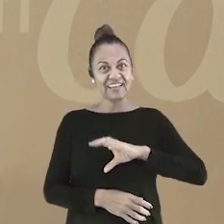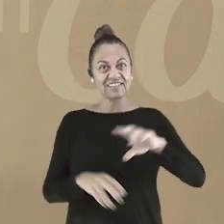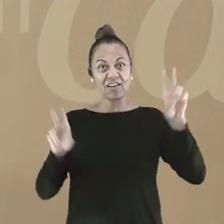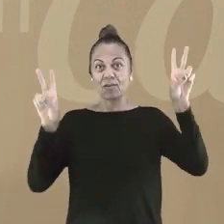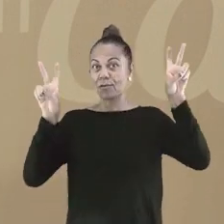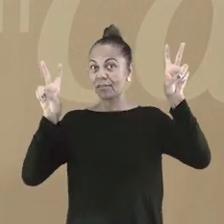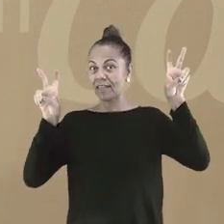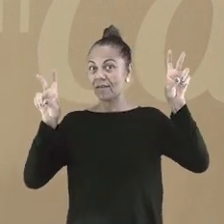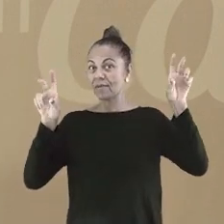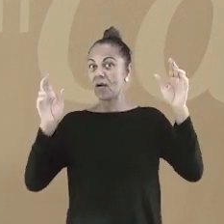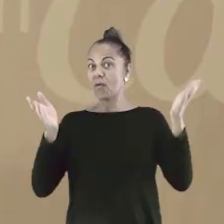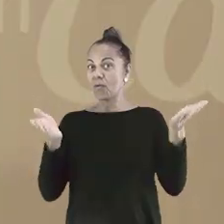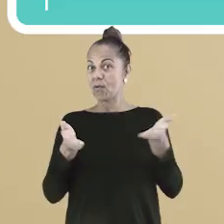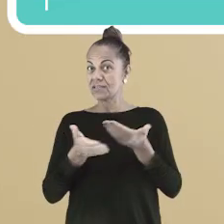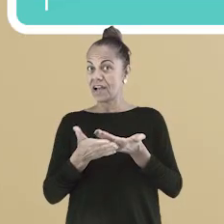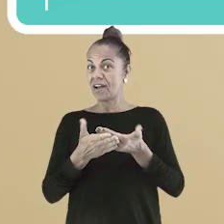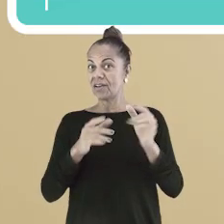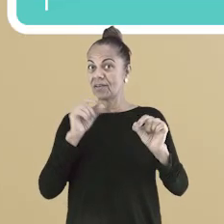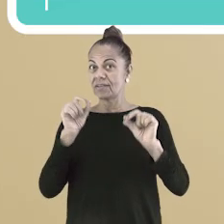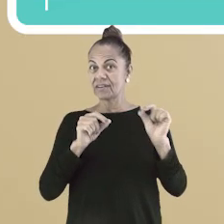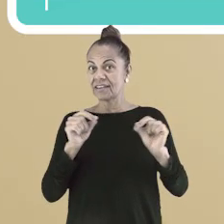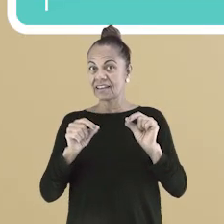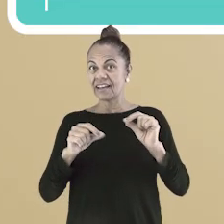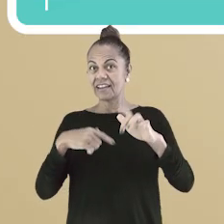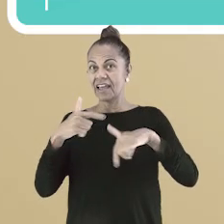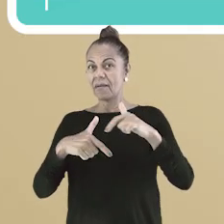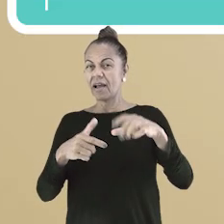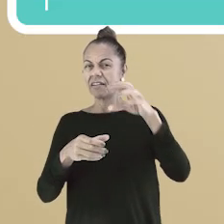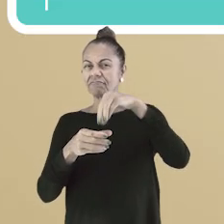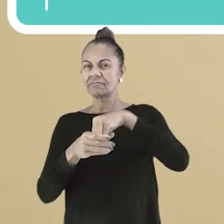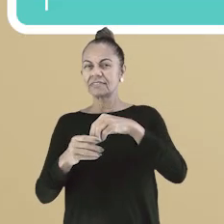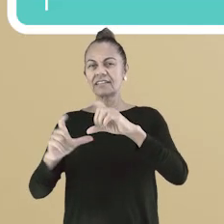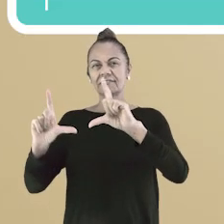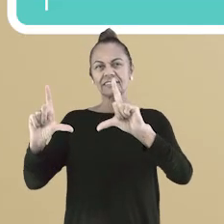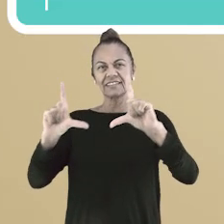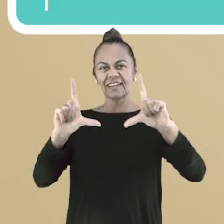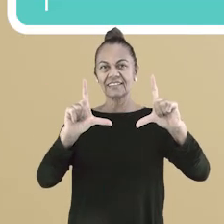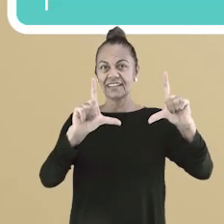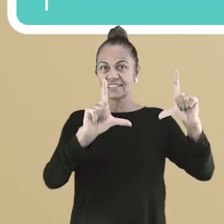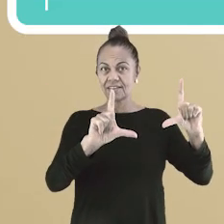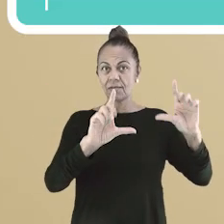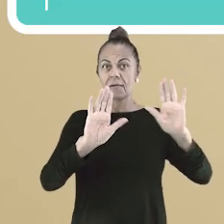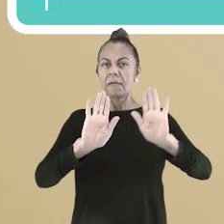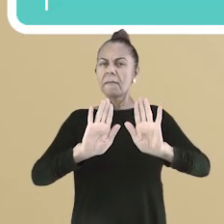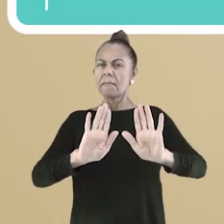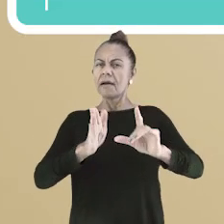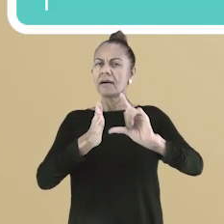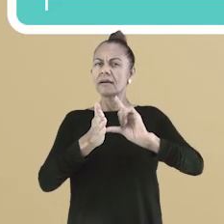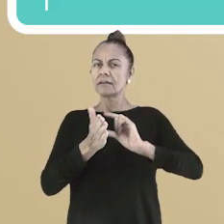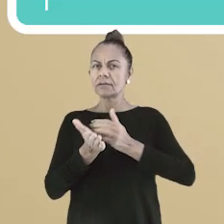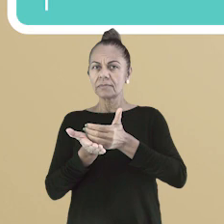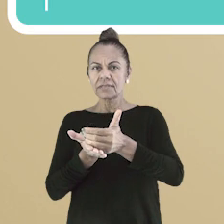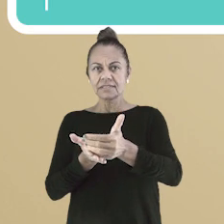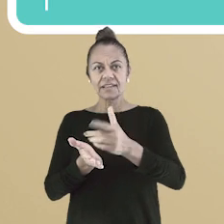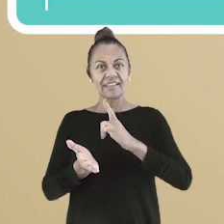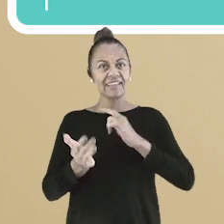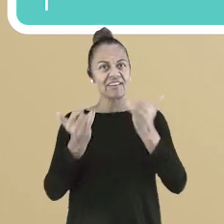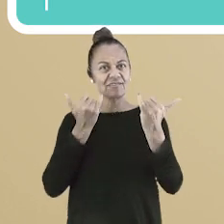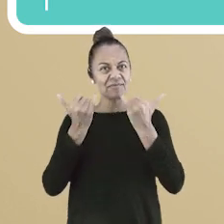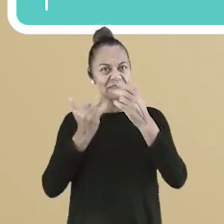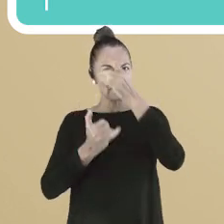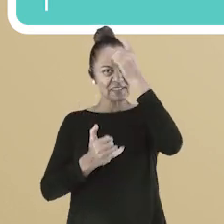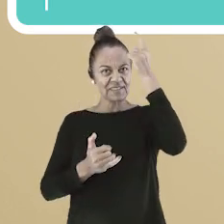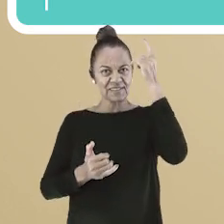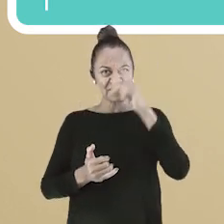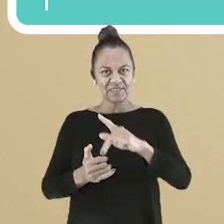Sinalizações no Trabalho. Antes de começar, vou passar algumas informações aos professores e as professoras que